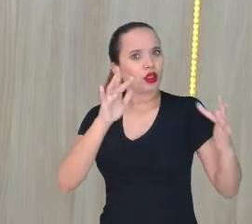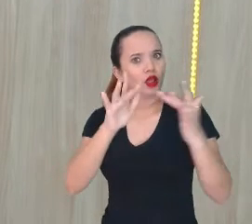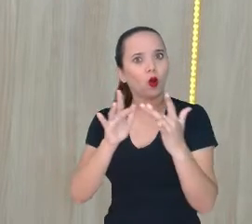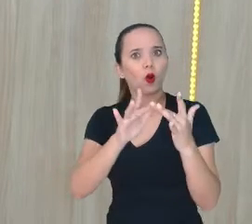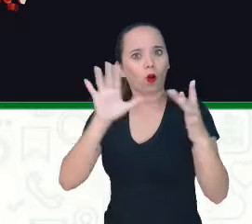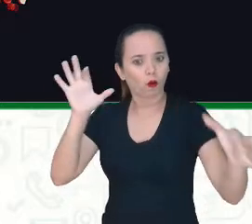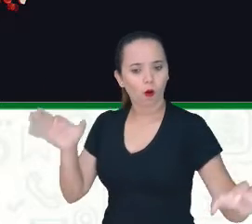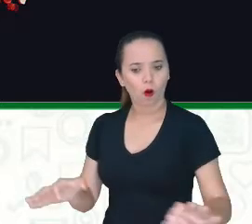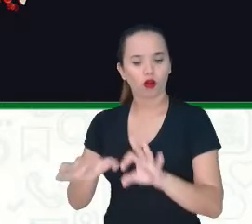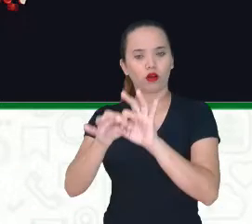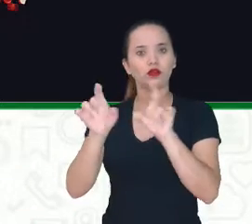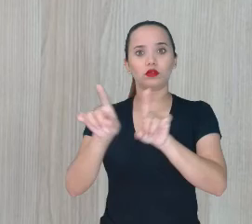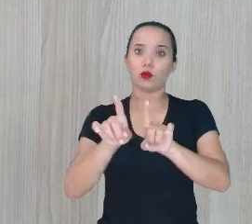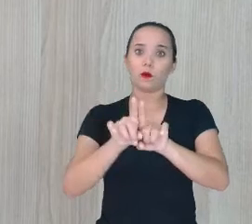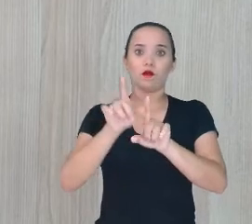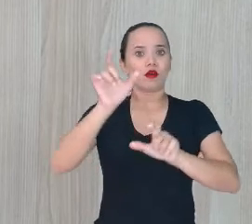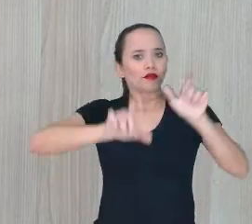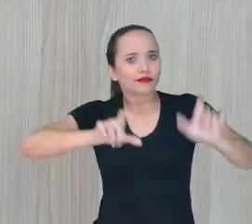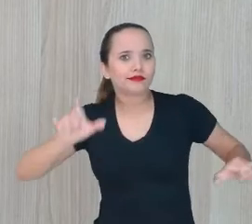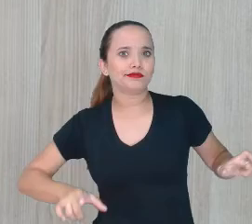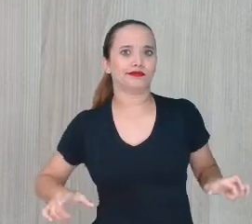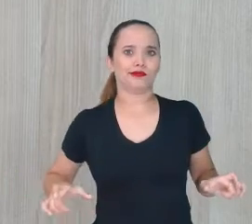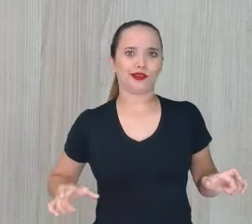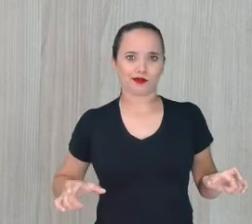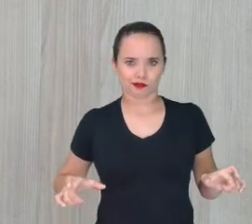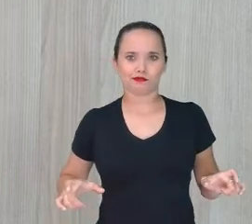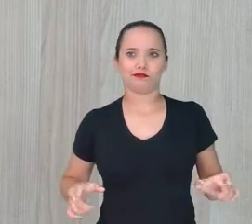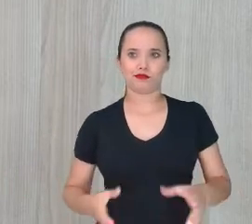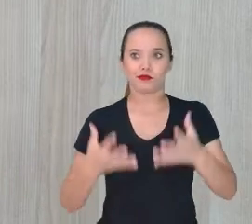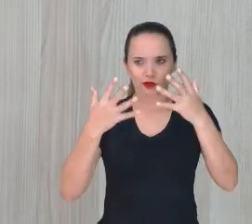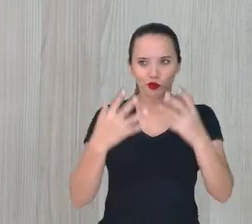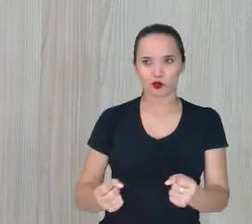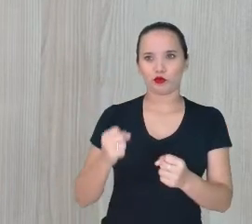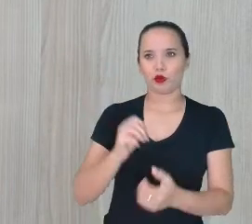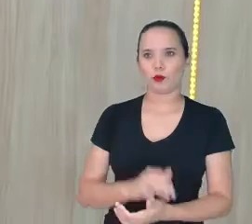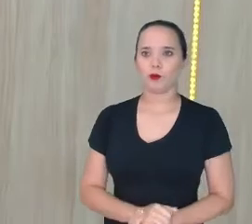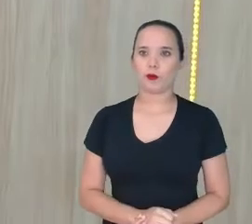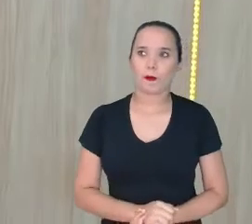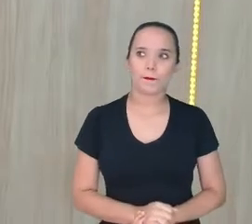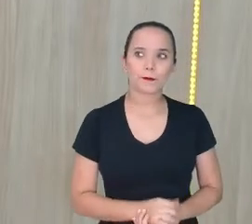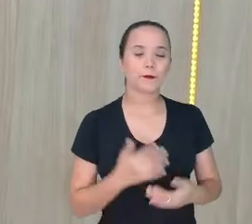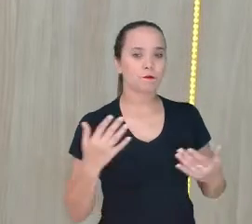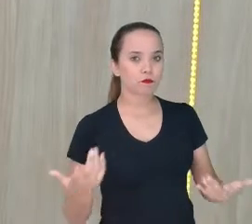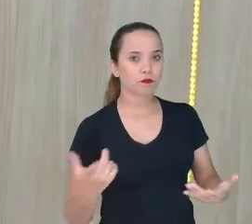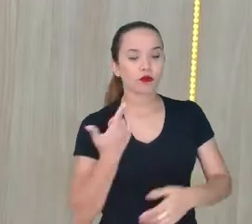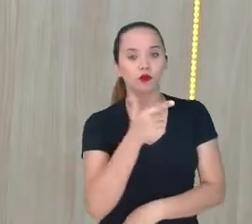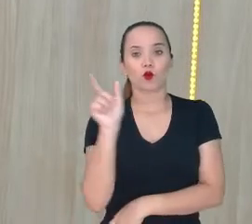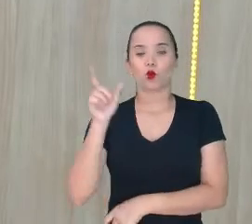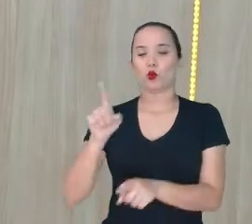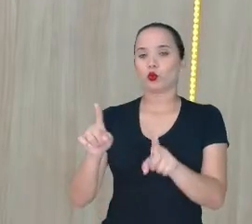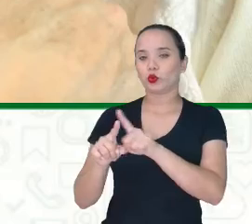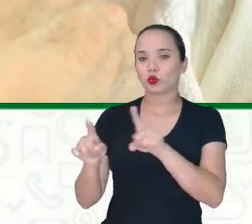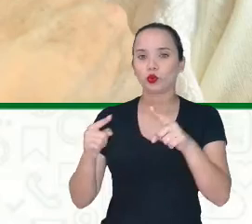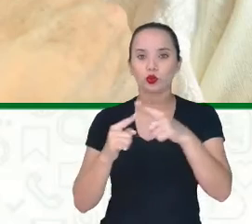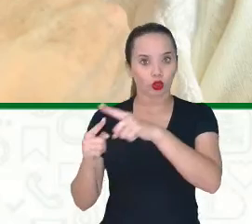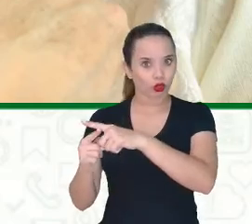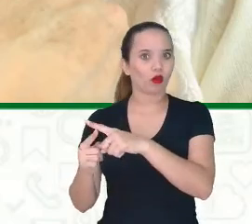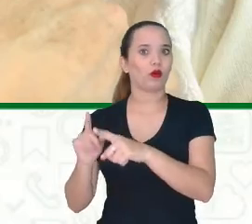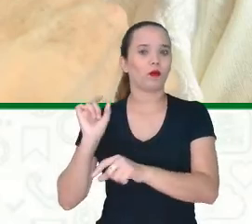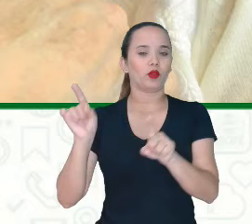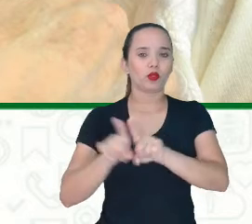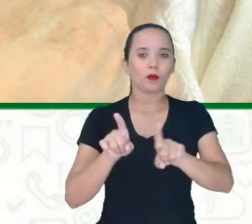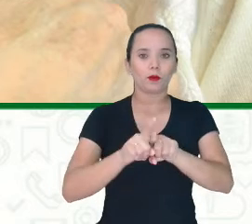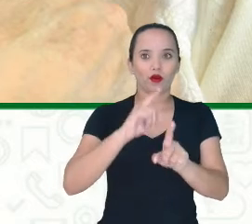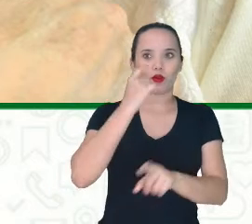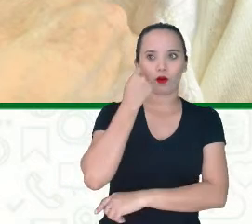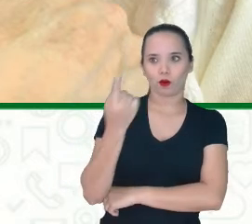ligação Com certeza mesmo Pois é Vamos embora Aí ô Junior Outro tipo de respeito Que a gente tem aqui Então olha a imagem Que chega na tela